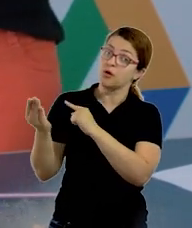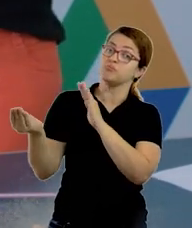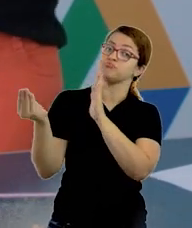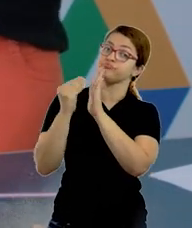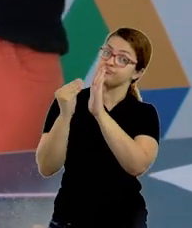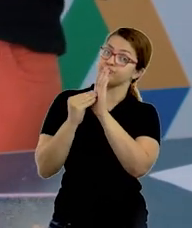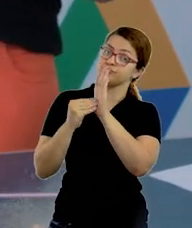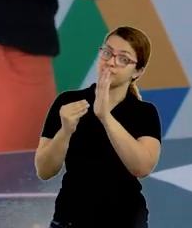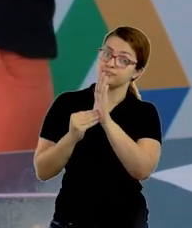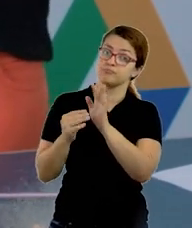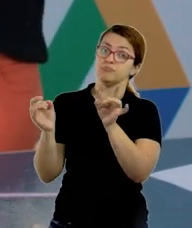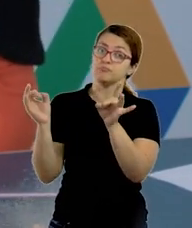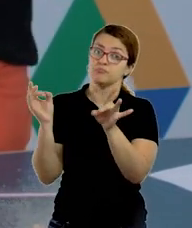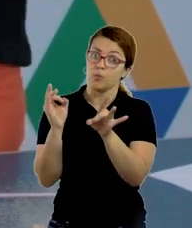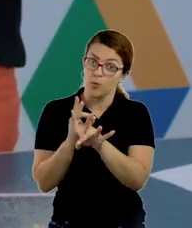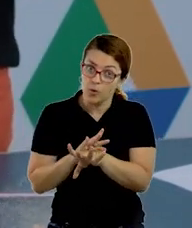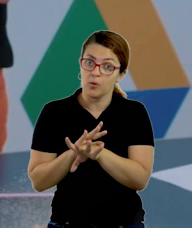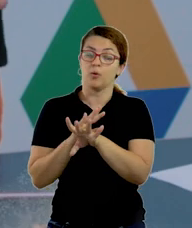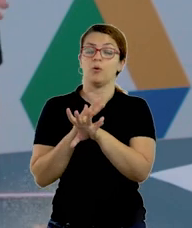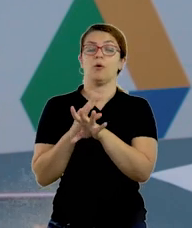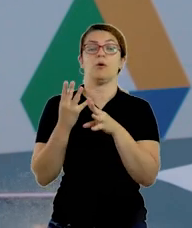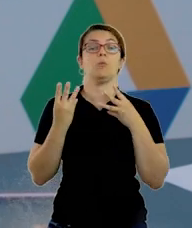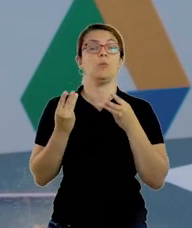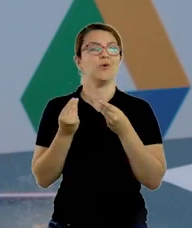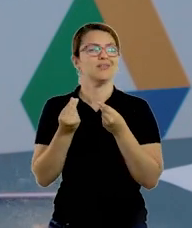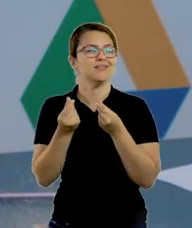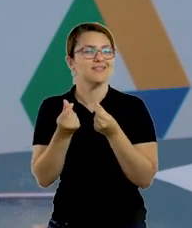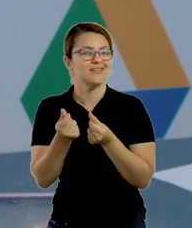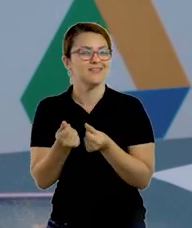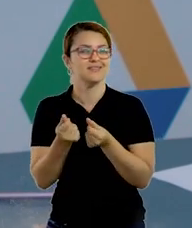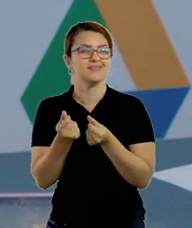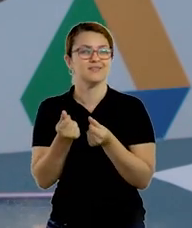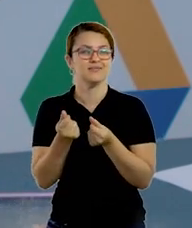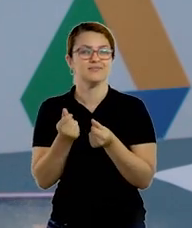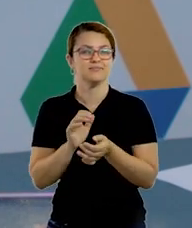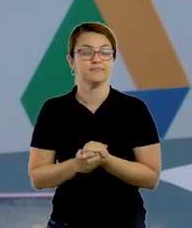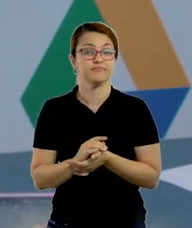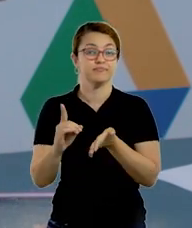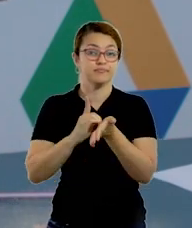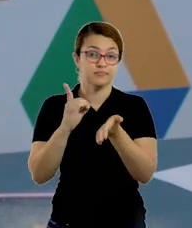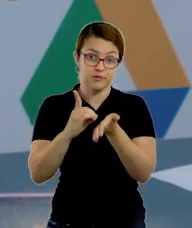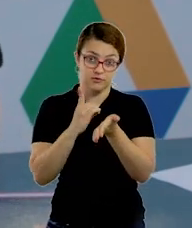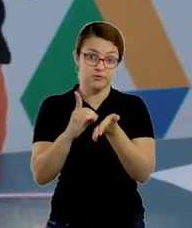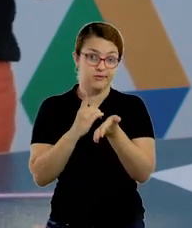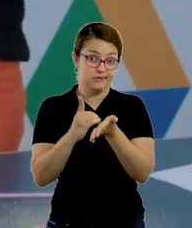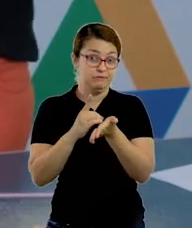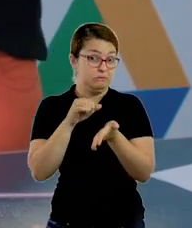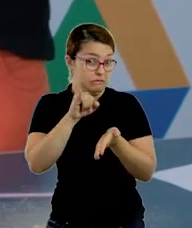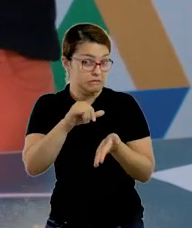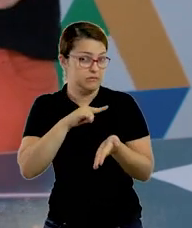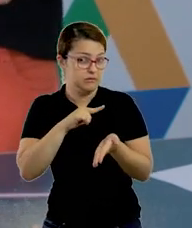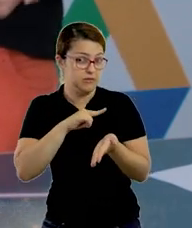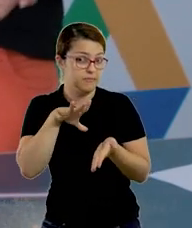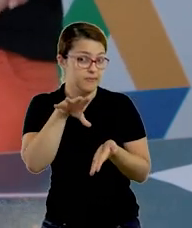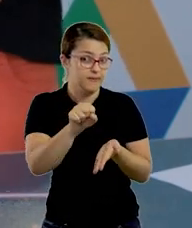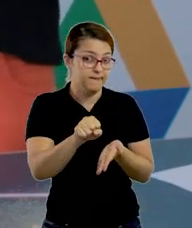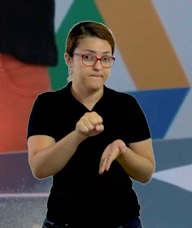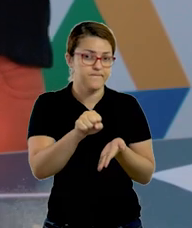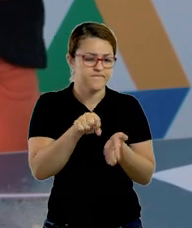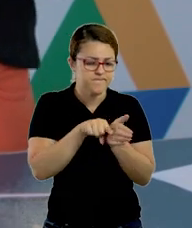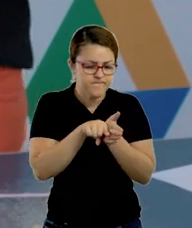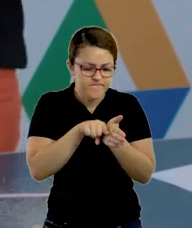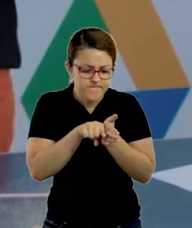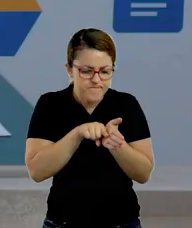você terminar de escrever todas as palavrinhas da sua lista, pega um dicionário, tá? Se você tiver um dicionário aí na sua casa, pega o dicionário e verifica se a ortografia da